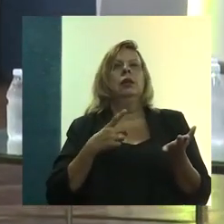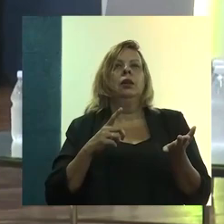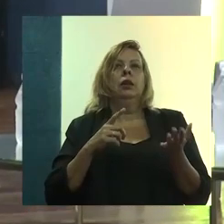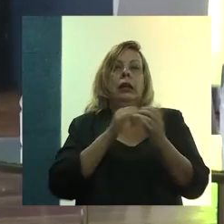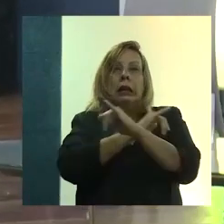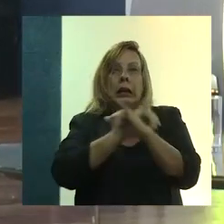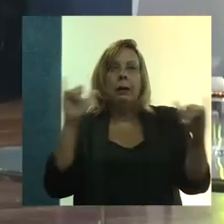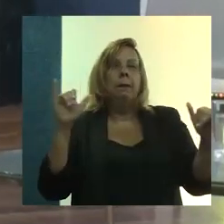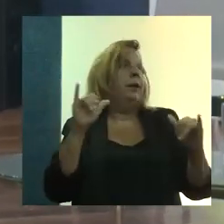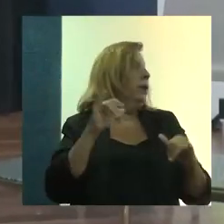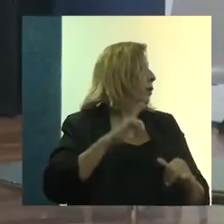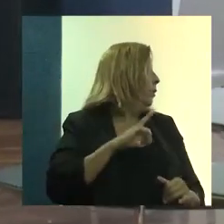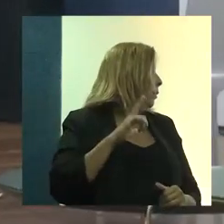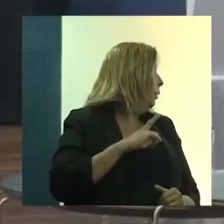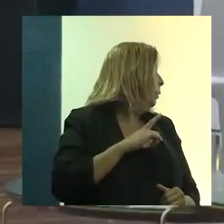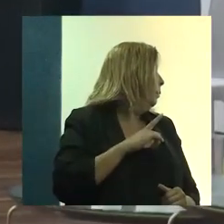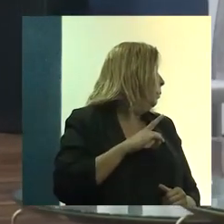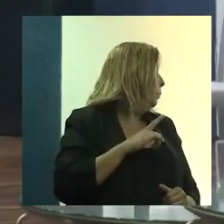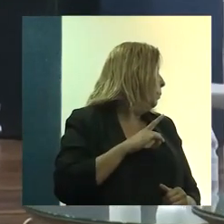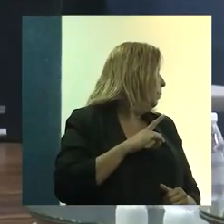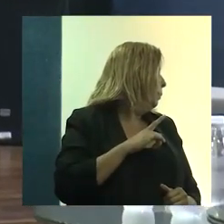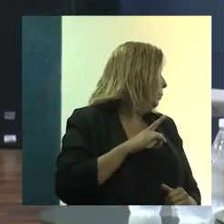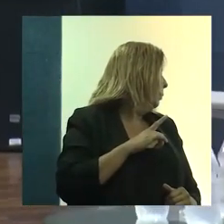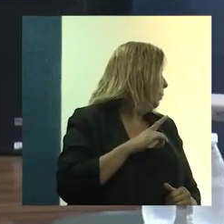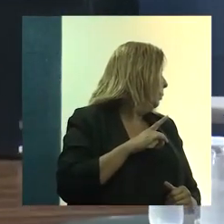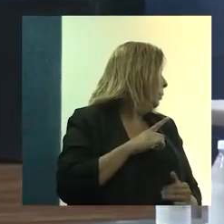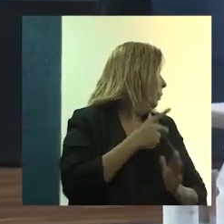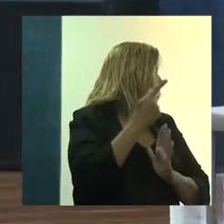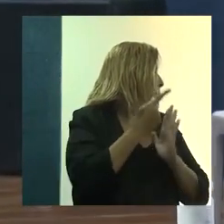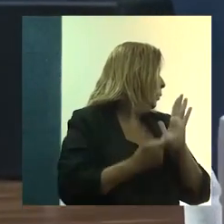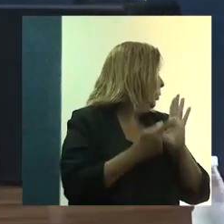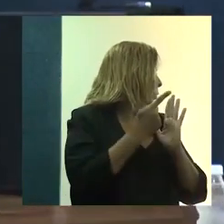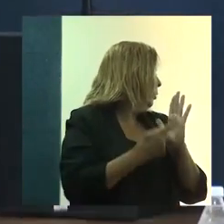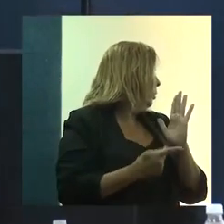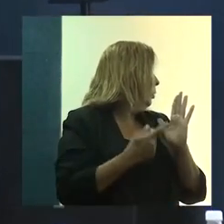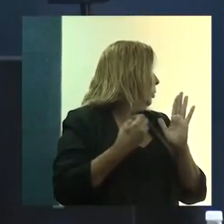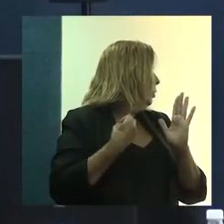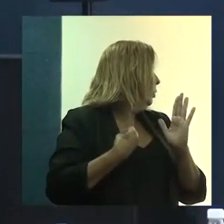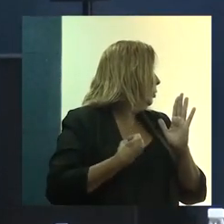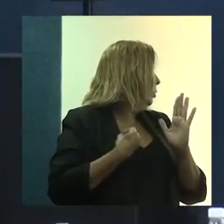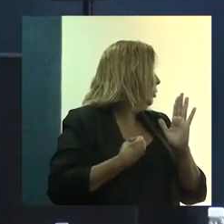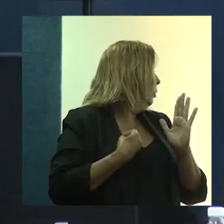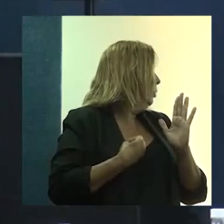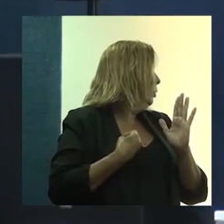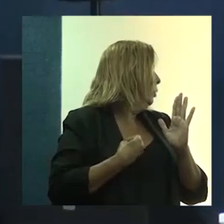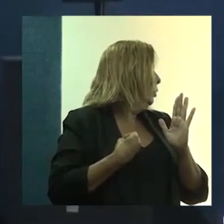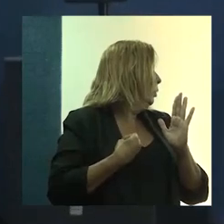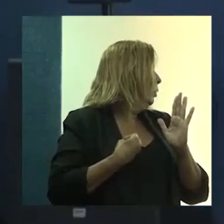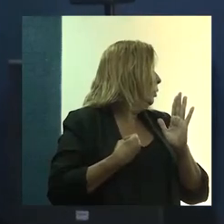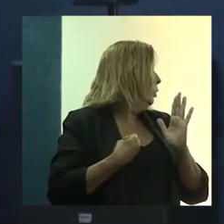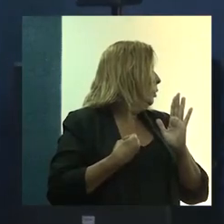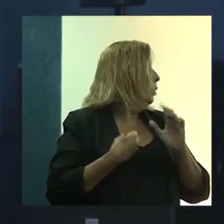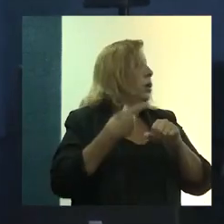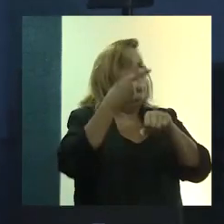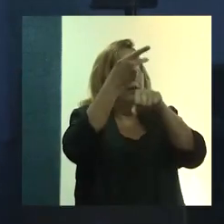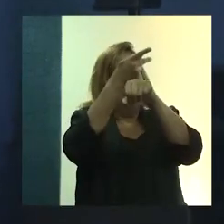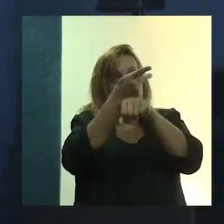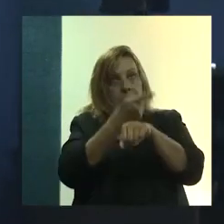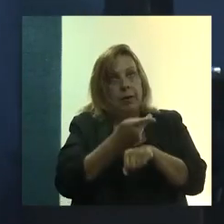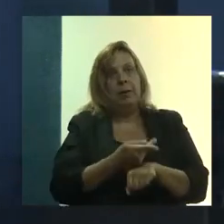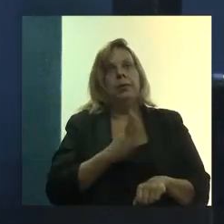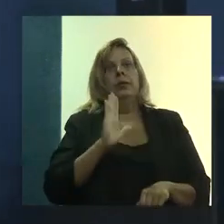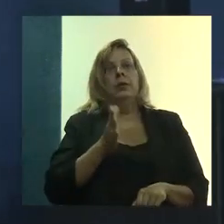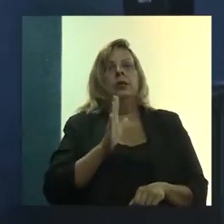ZEIS, essa aproximação com o projeto da Periferia Viva, enfim, prêmios, já tivemos